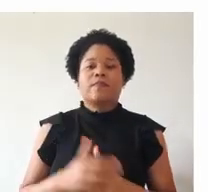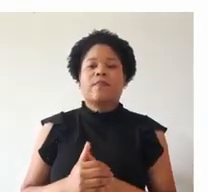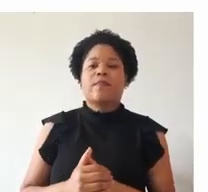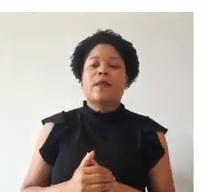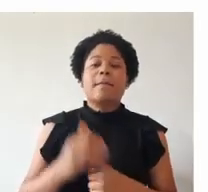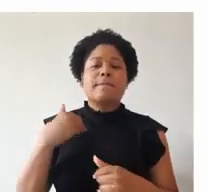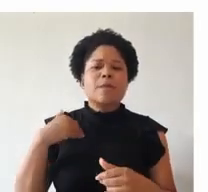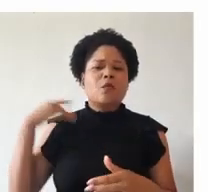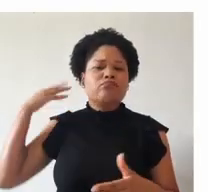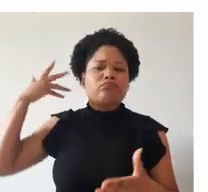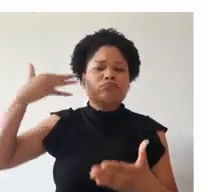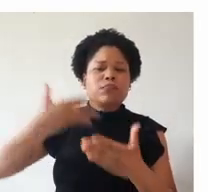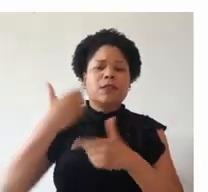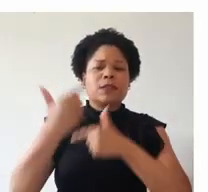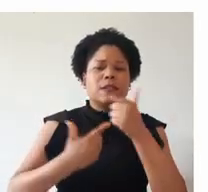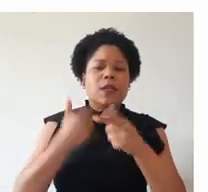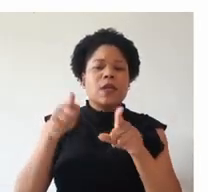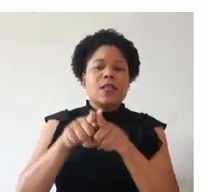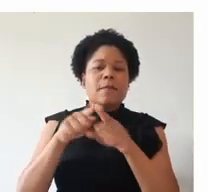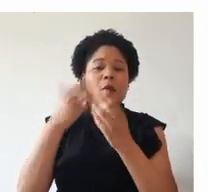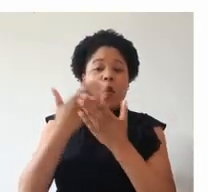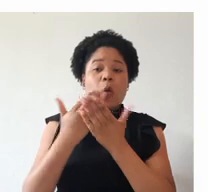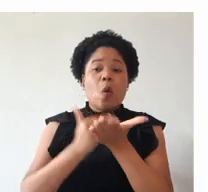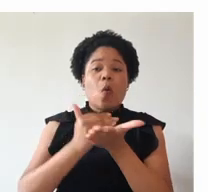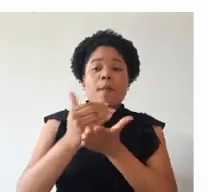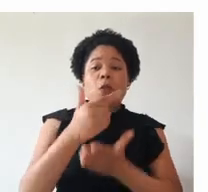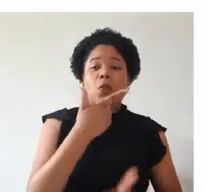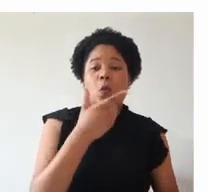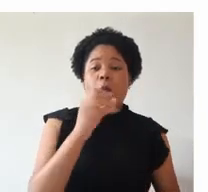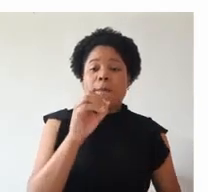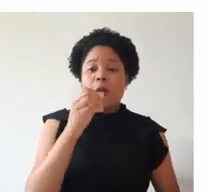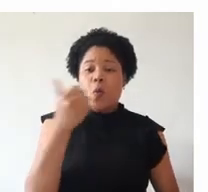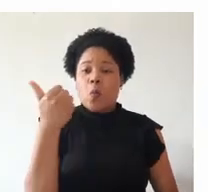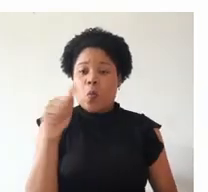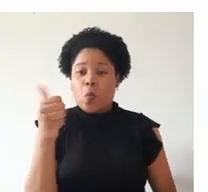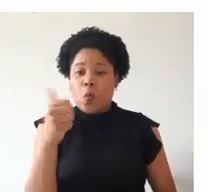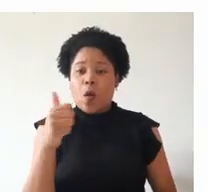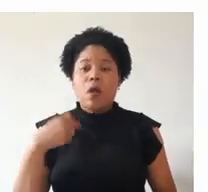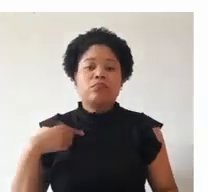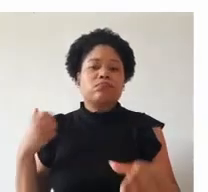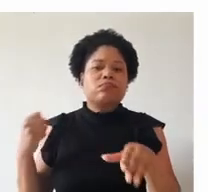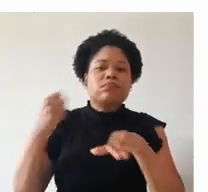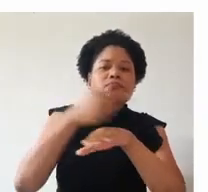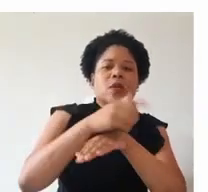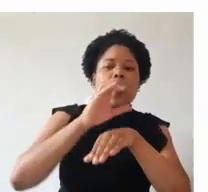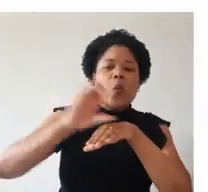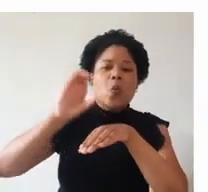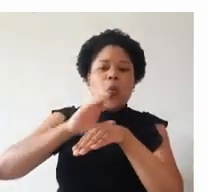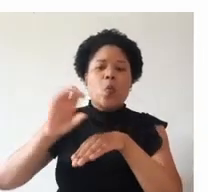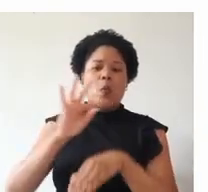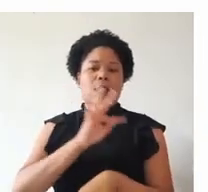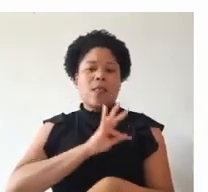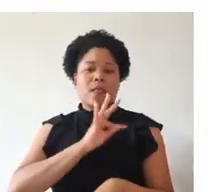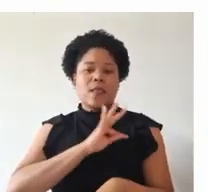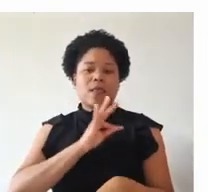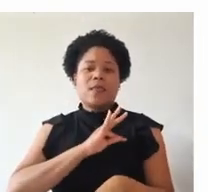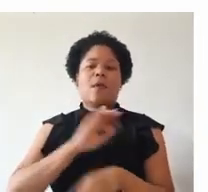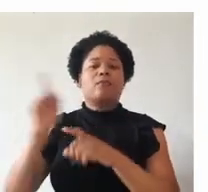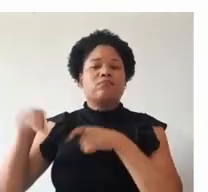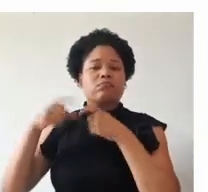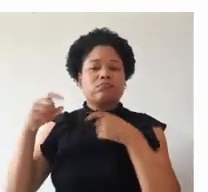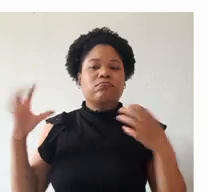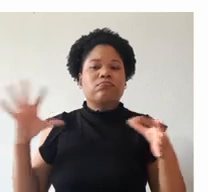profissional e acadêmica iniciou no ano de 2011, quando ingressei no curso técnico em agropecuária,